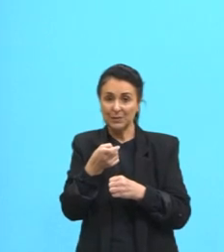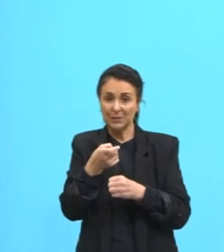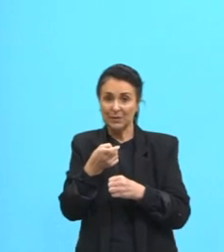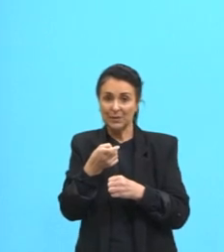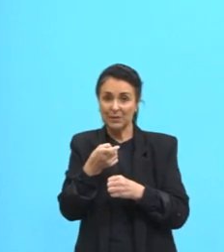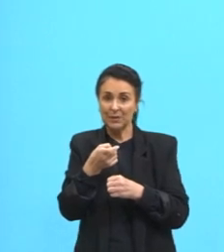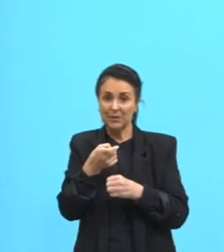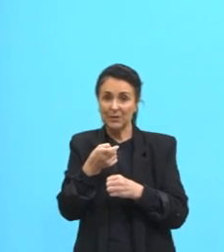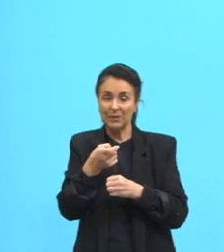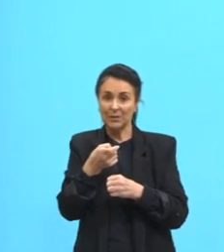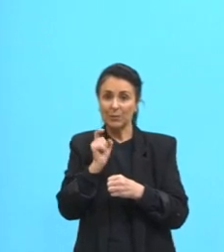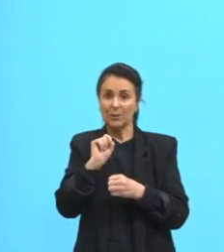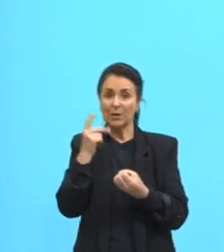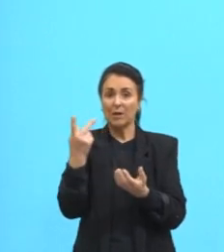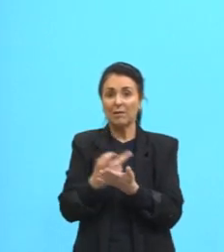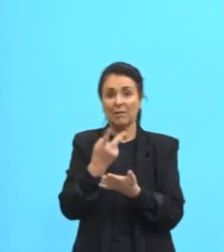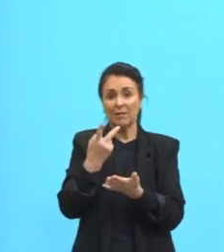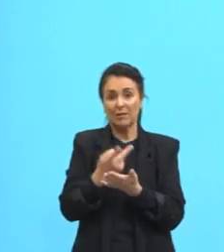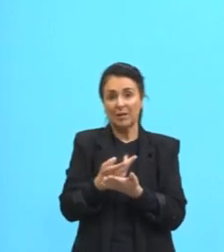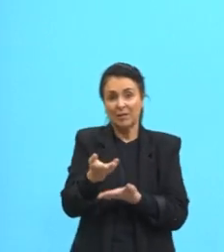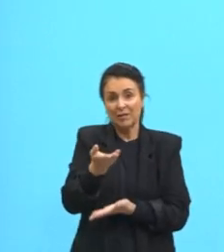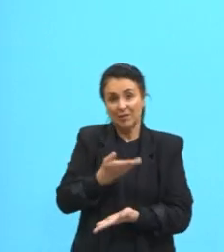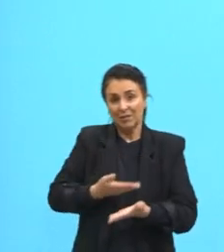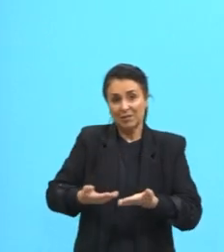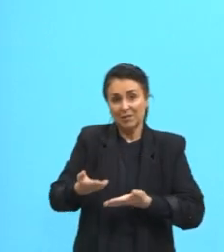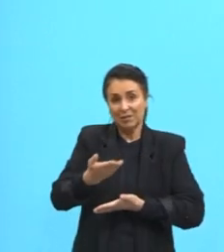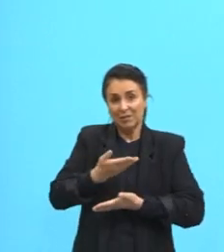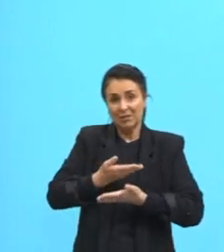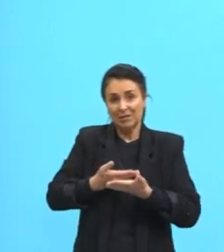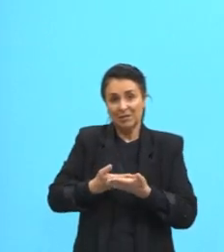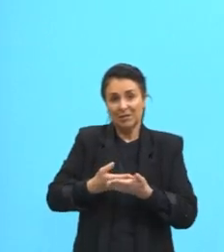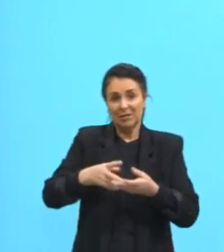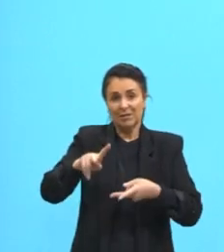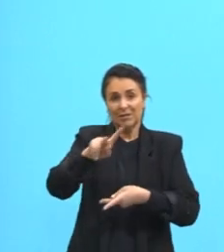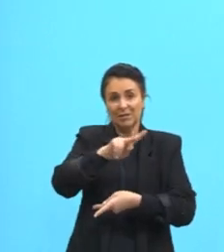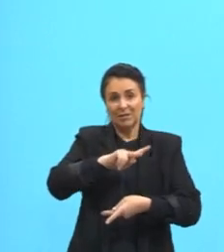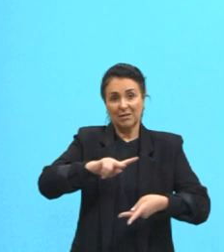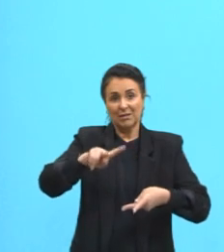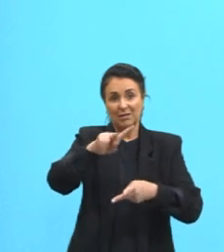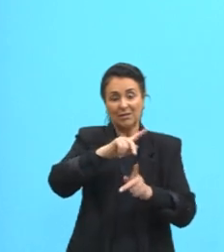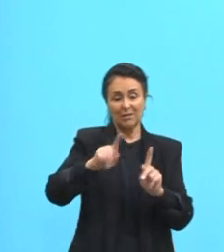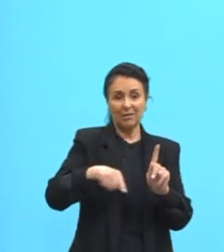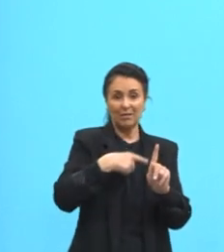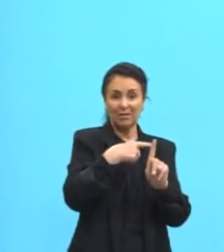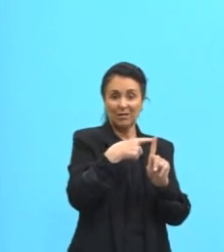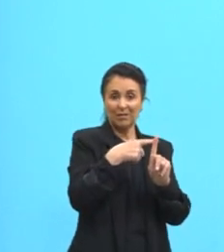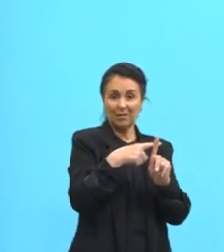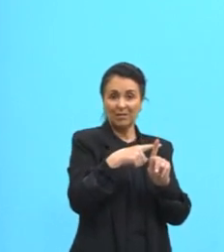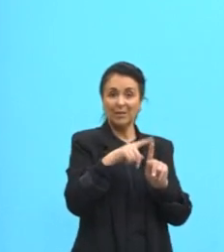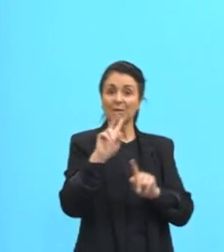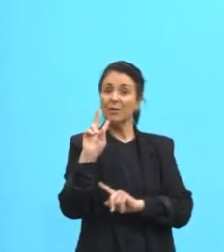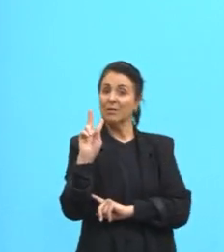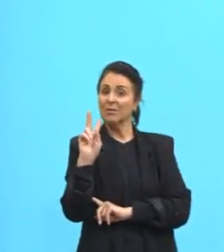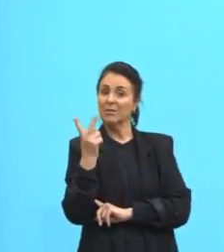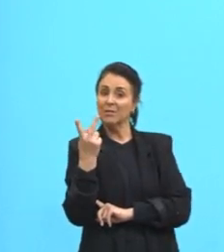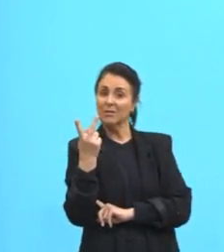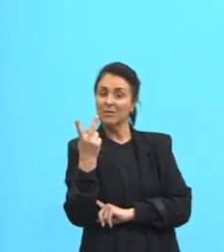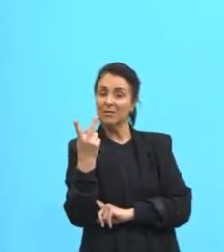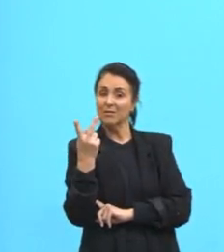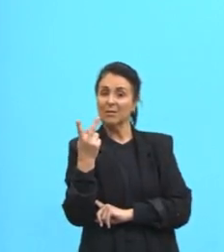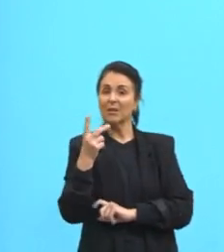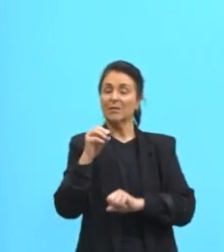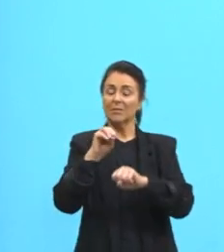interagir com o polo positivo, que são os hidrogênios. Então, vão ter